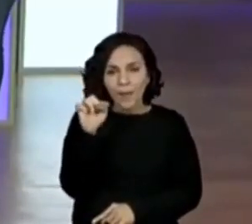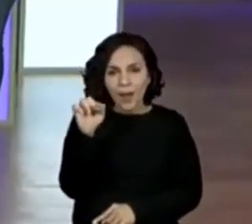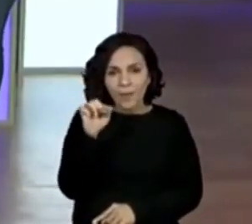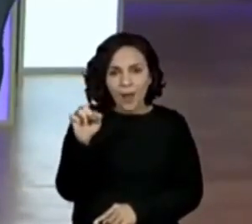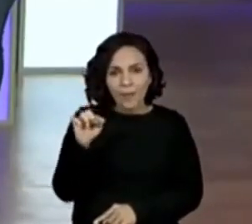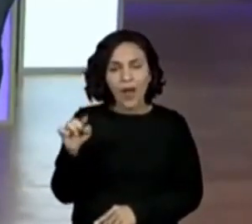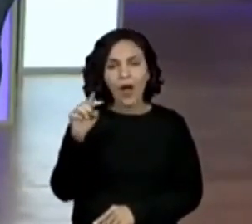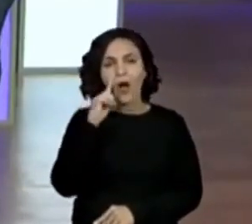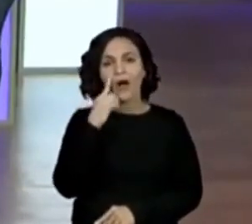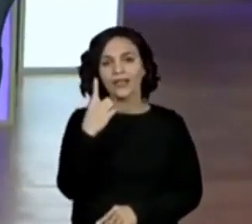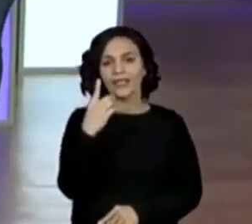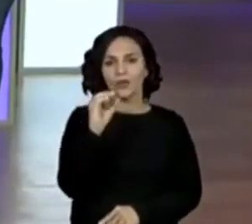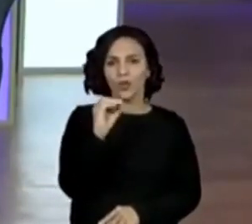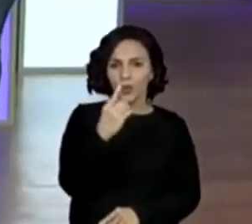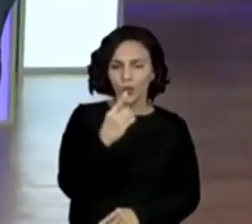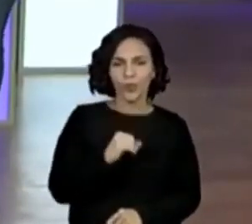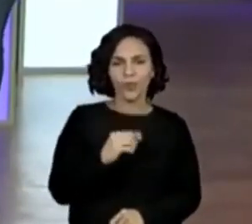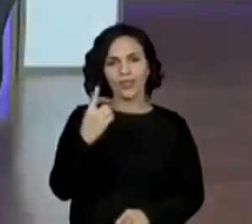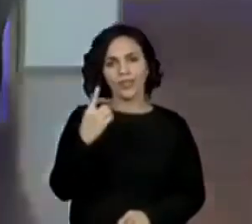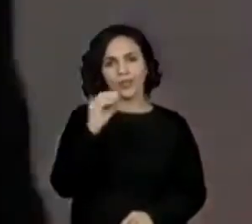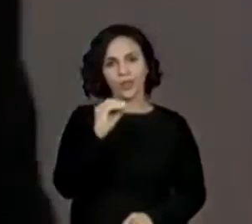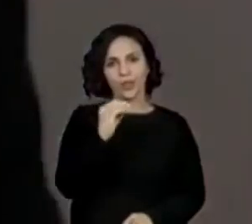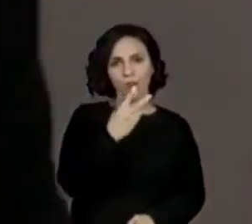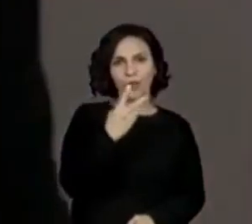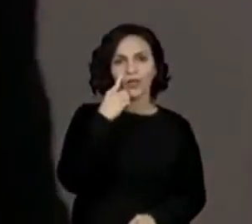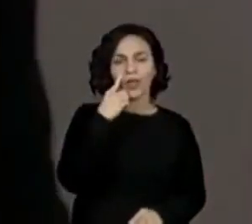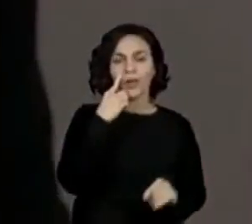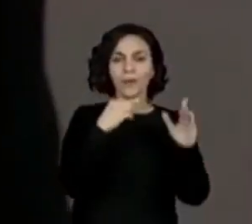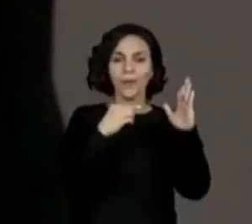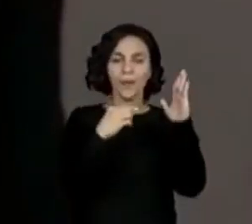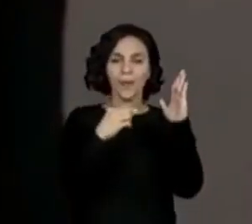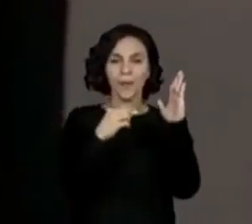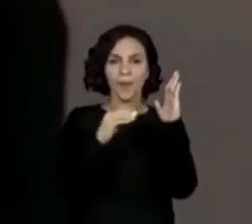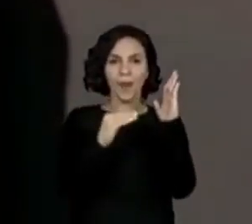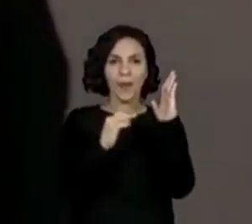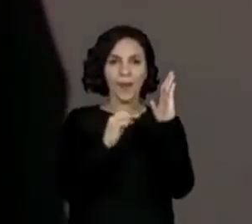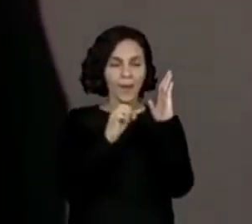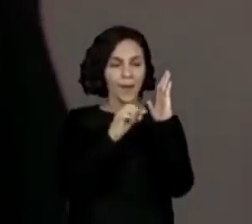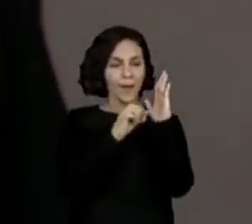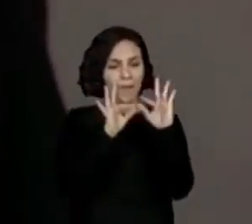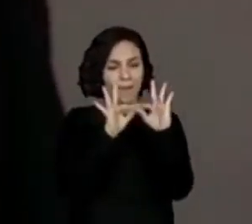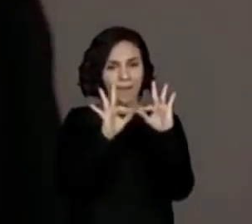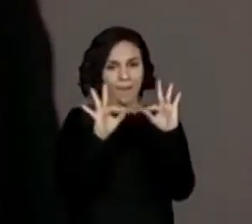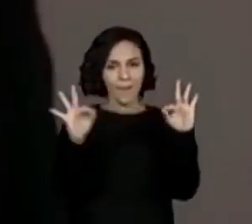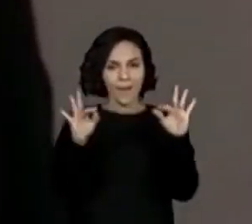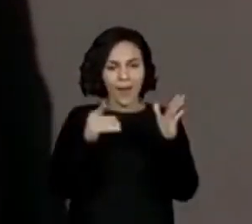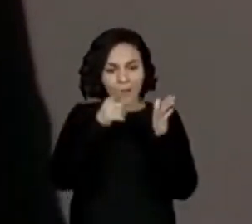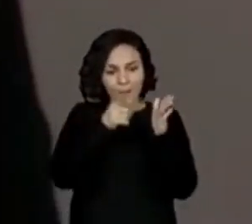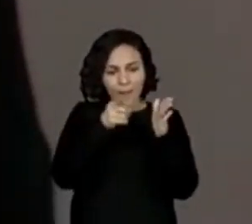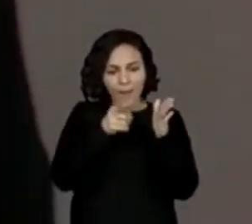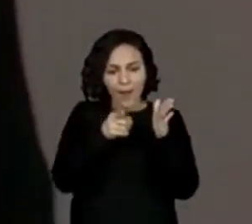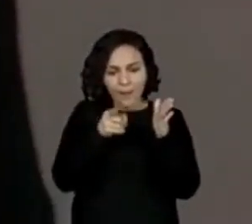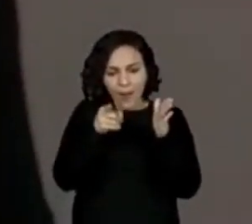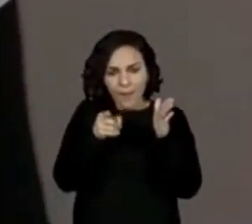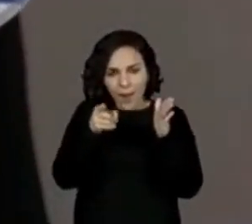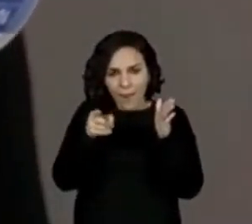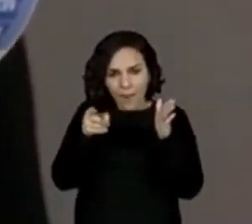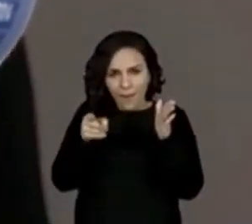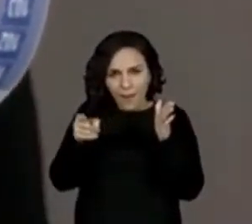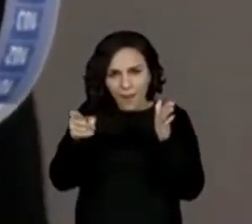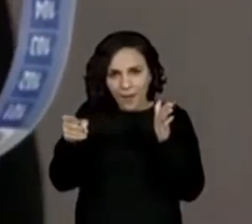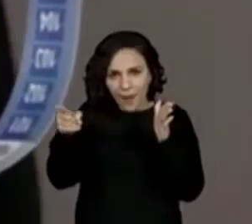Cento e um, cento e dois, cento e três, cento e quatro, até os cento e